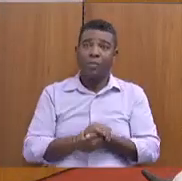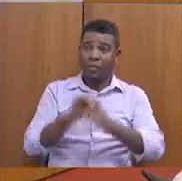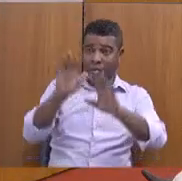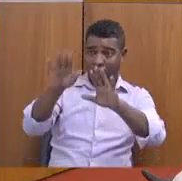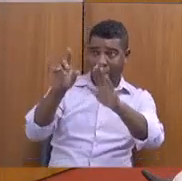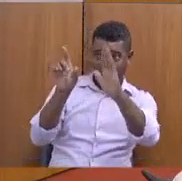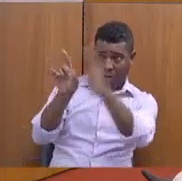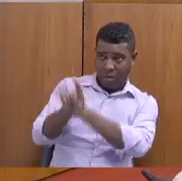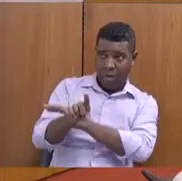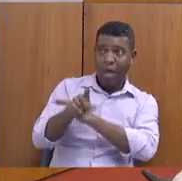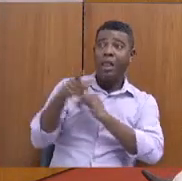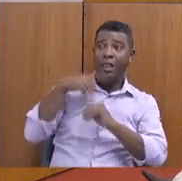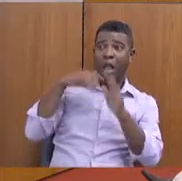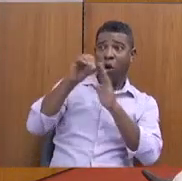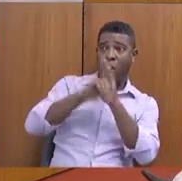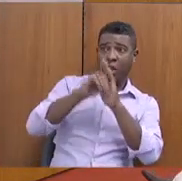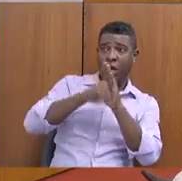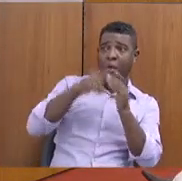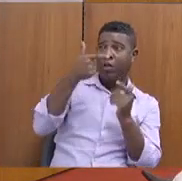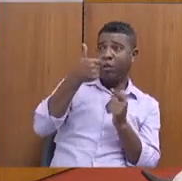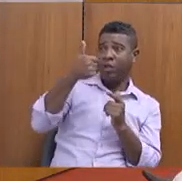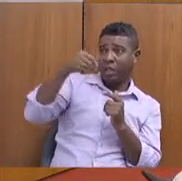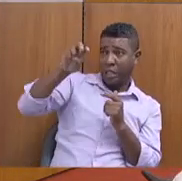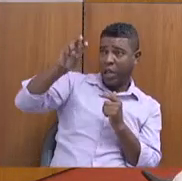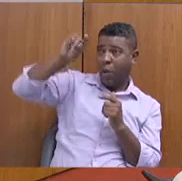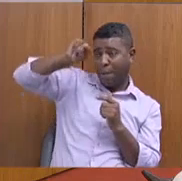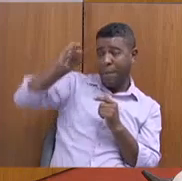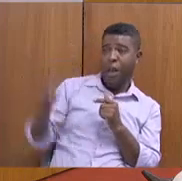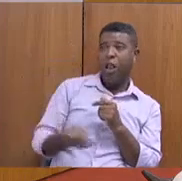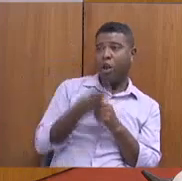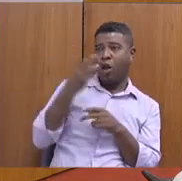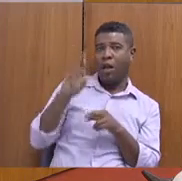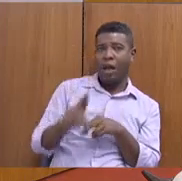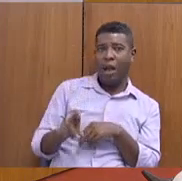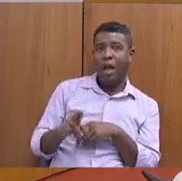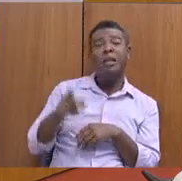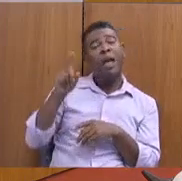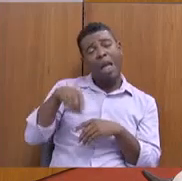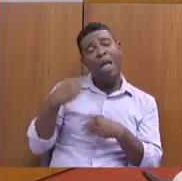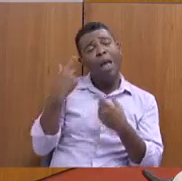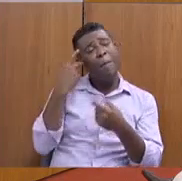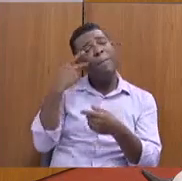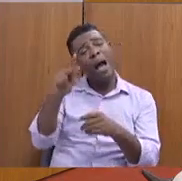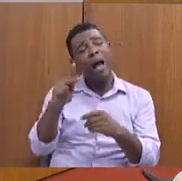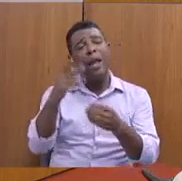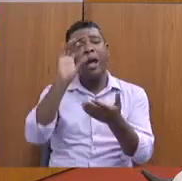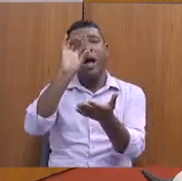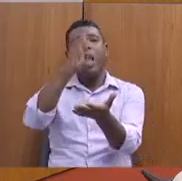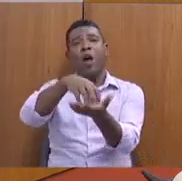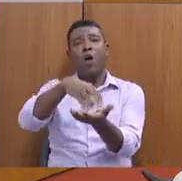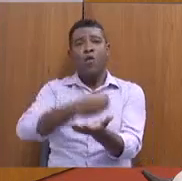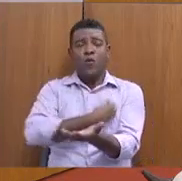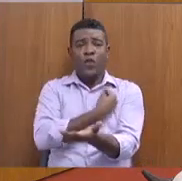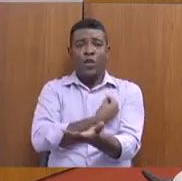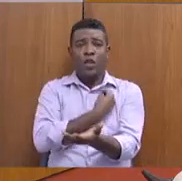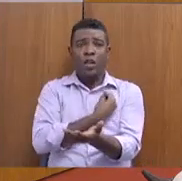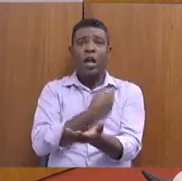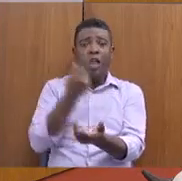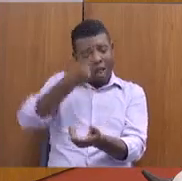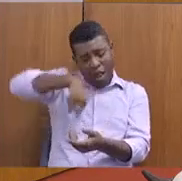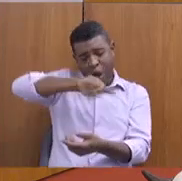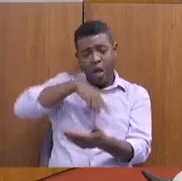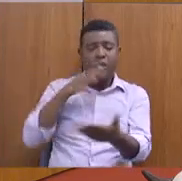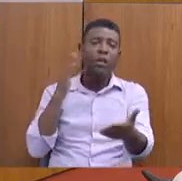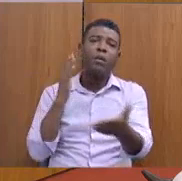reais, que até então é meramente por custeio do órgão. Nós aprovamos aqui, através das legislaturas